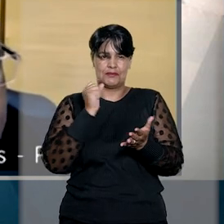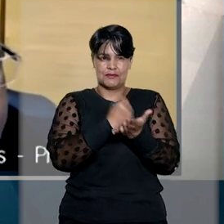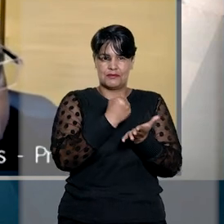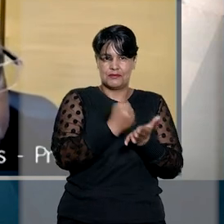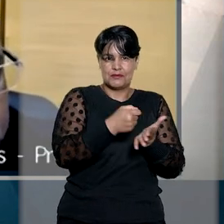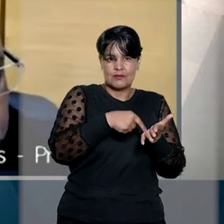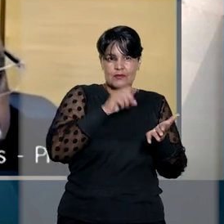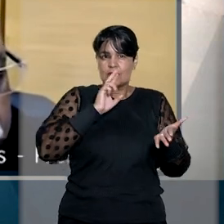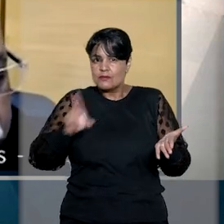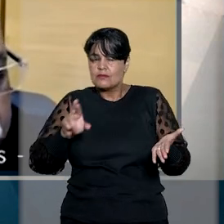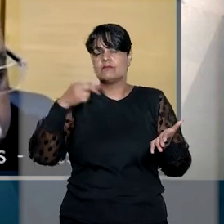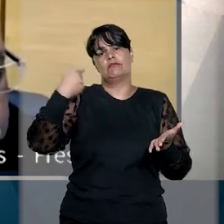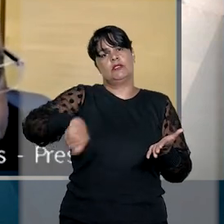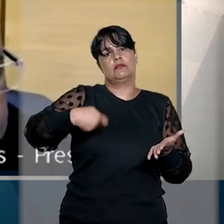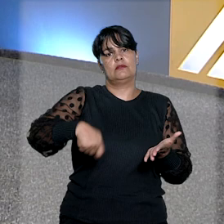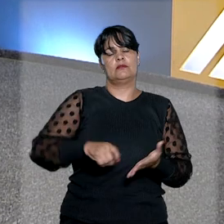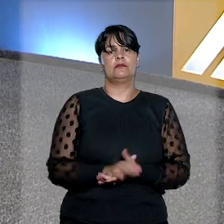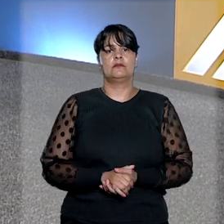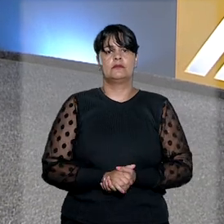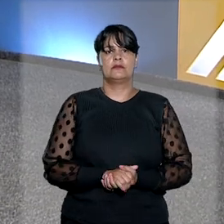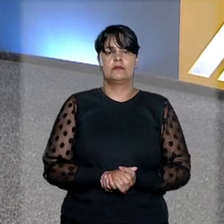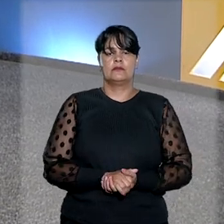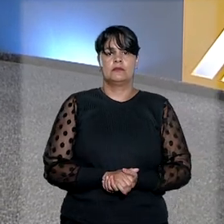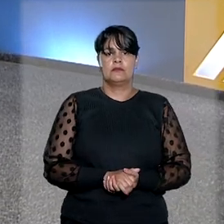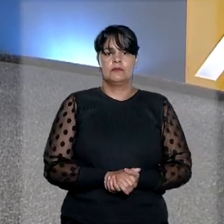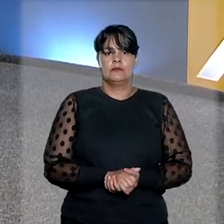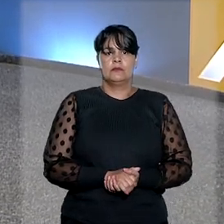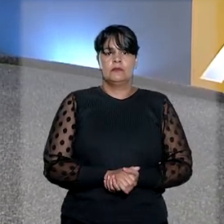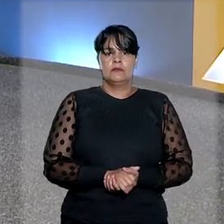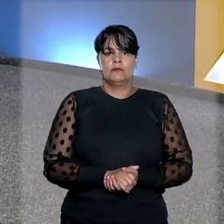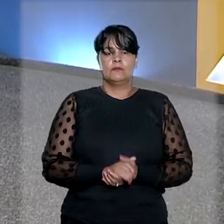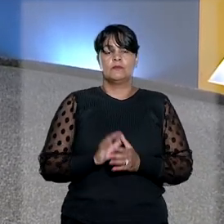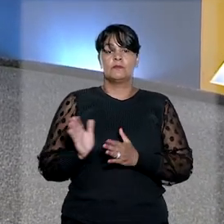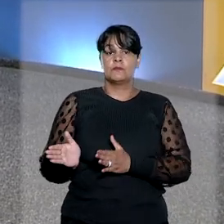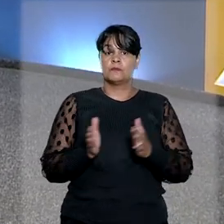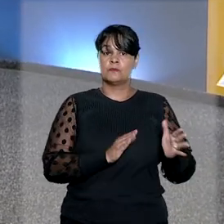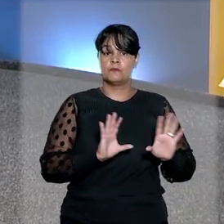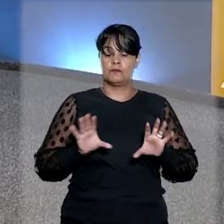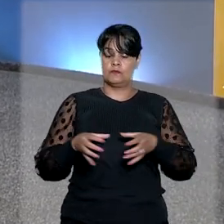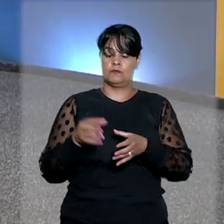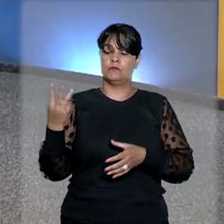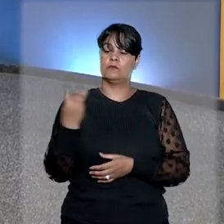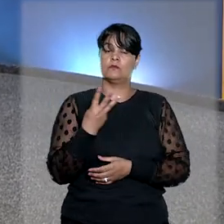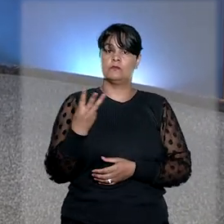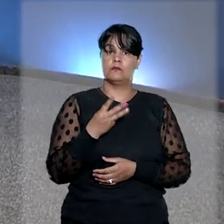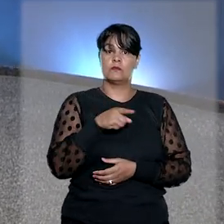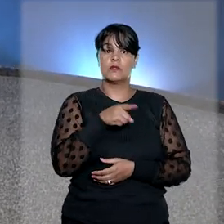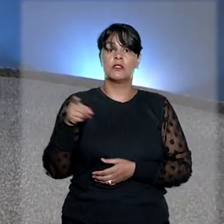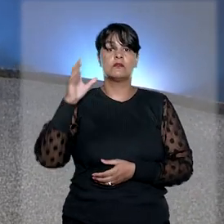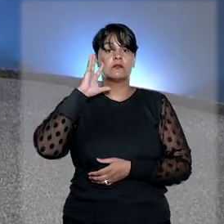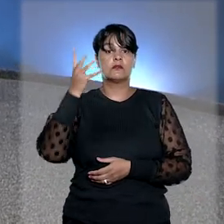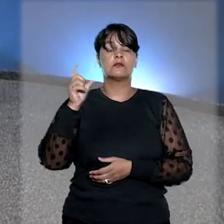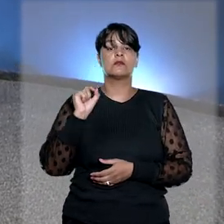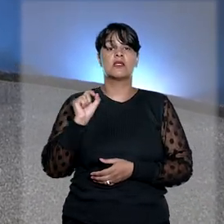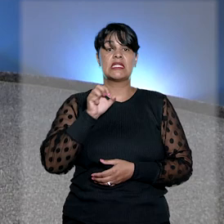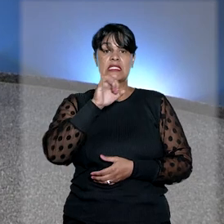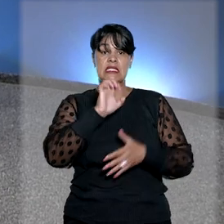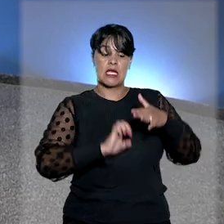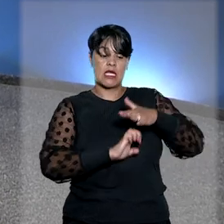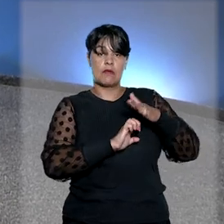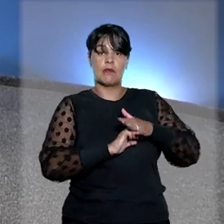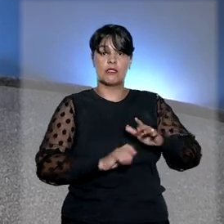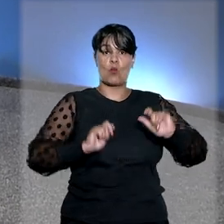não responda à demanda judicial. Na terceira turma, os ministros entenderam que a inatividade da empresa